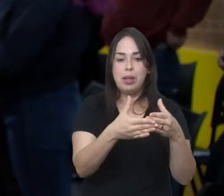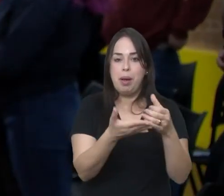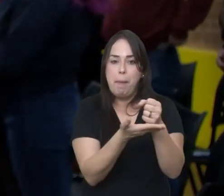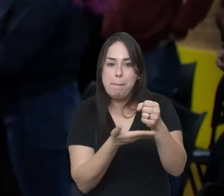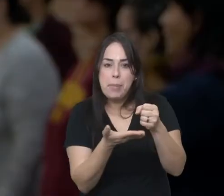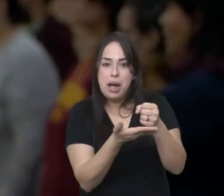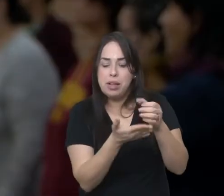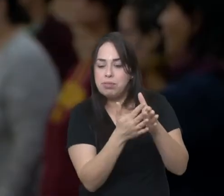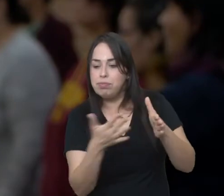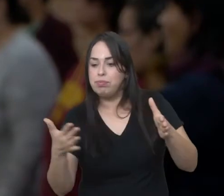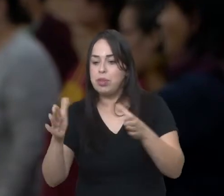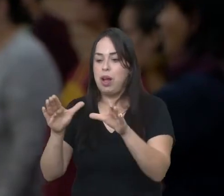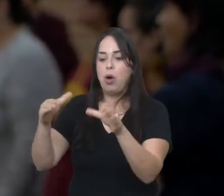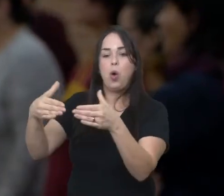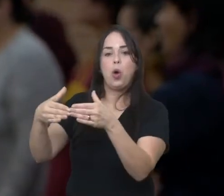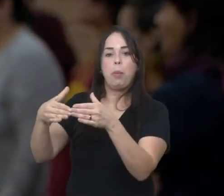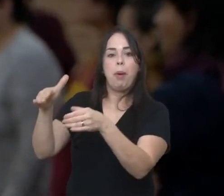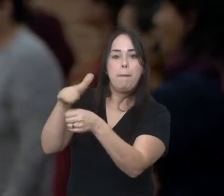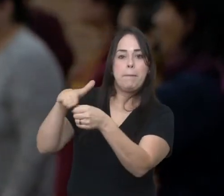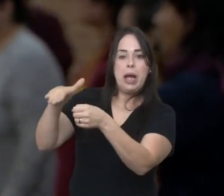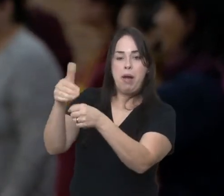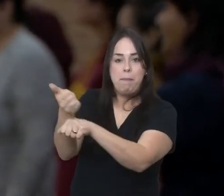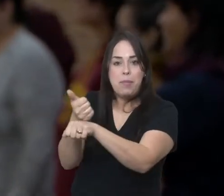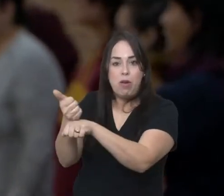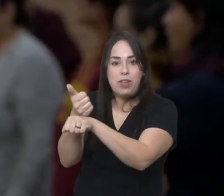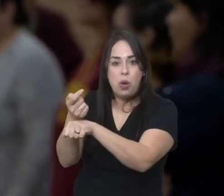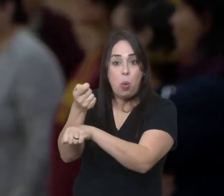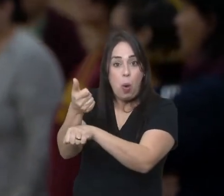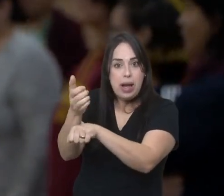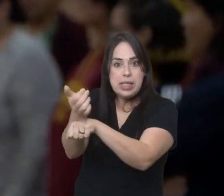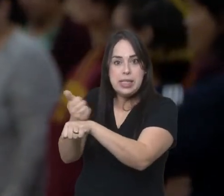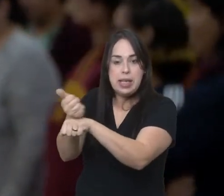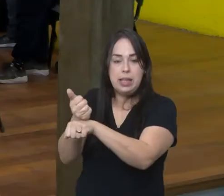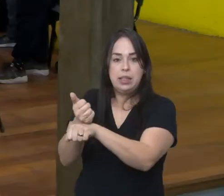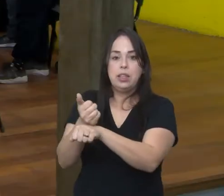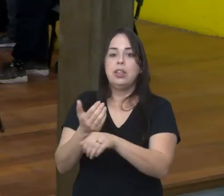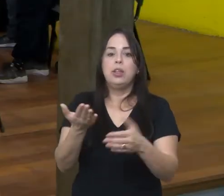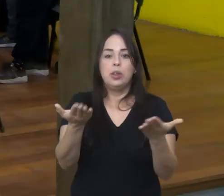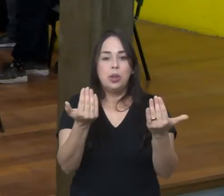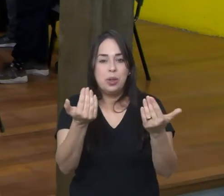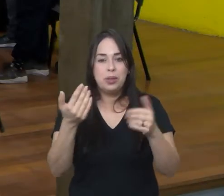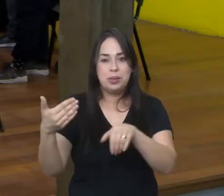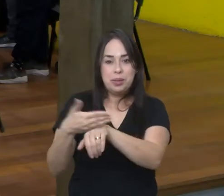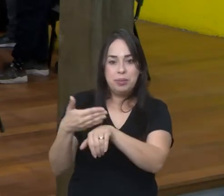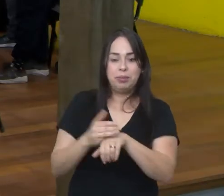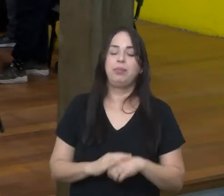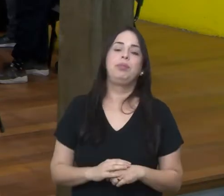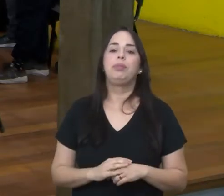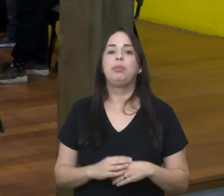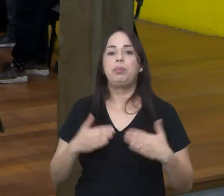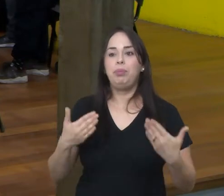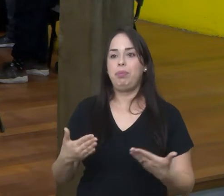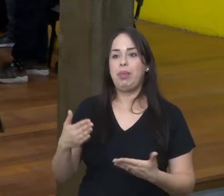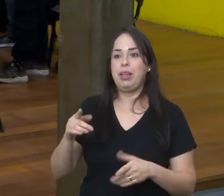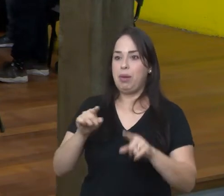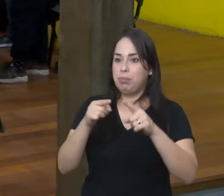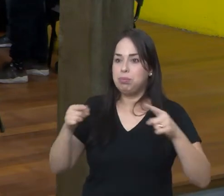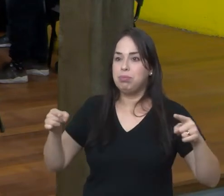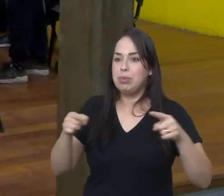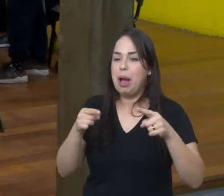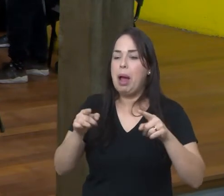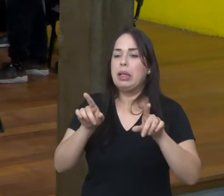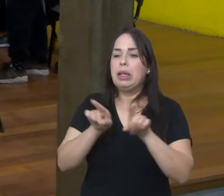preparatório ao semiprofissional todos são convidados a participar. O coro e a música no geral mas o coro